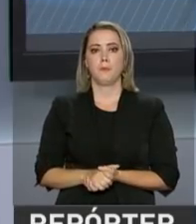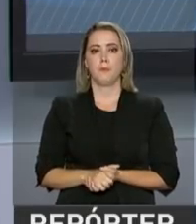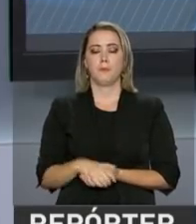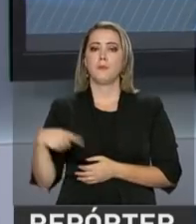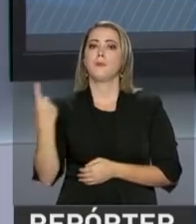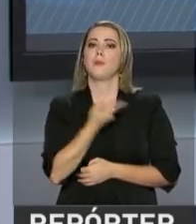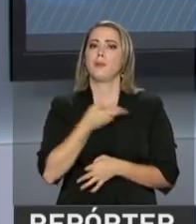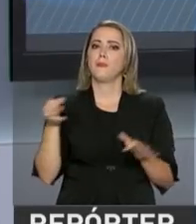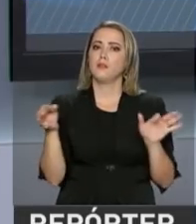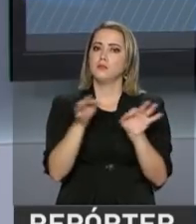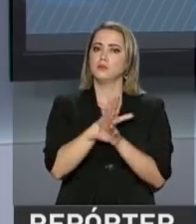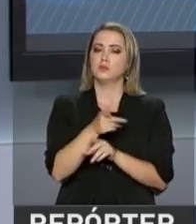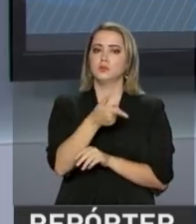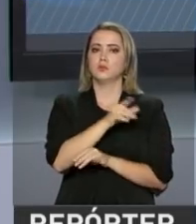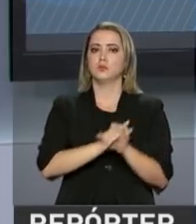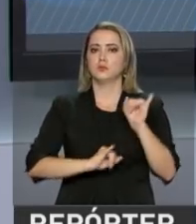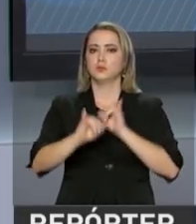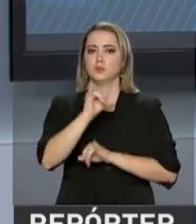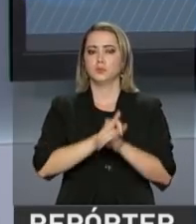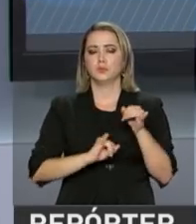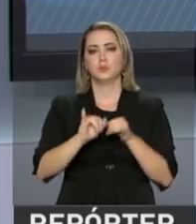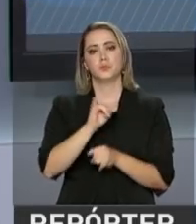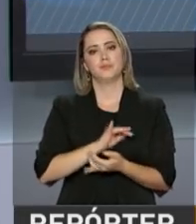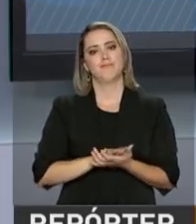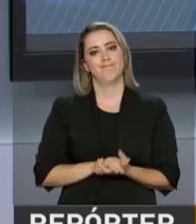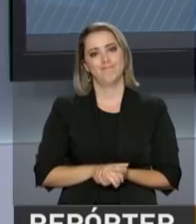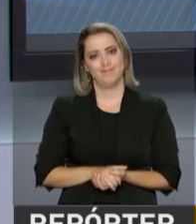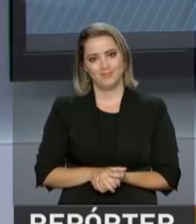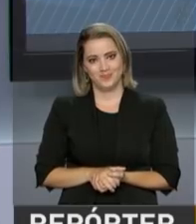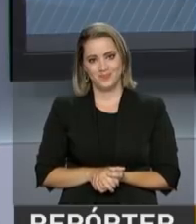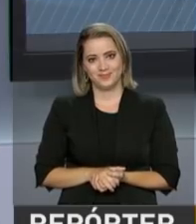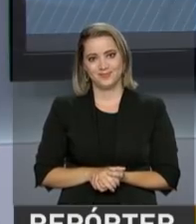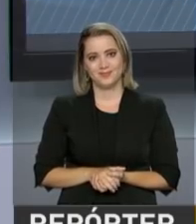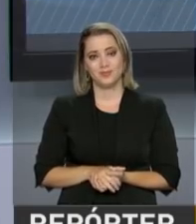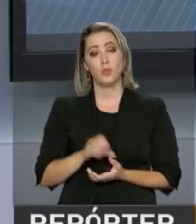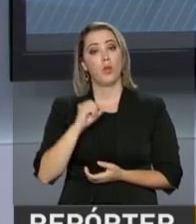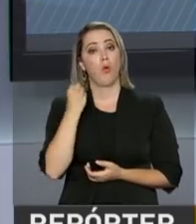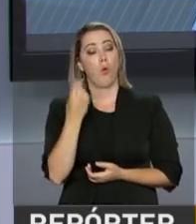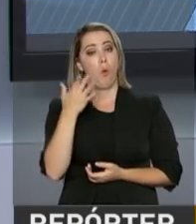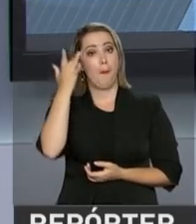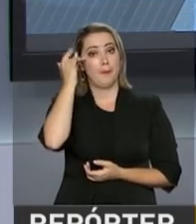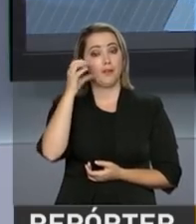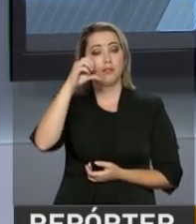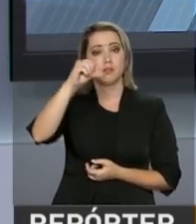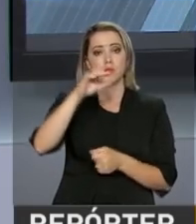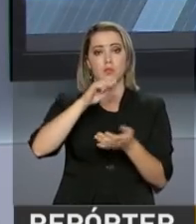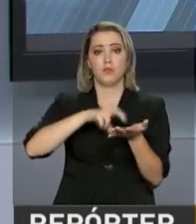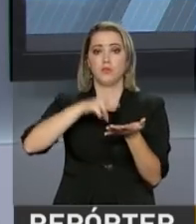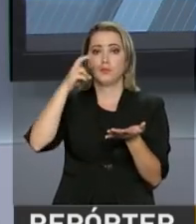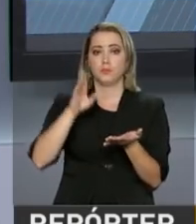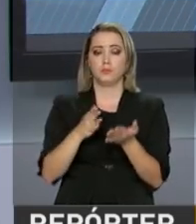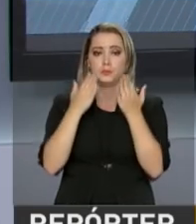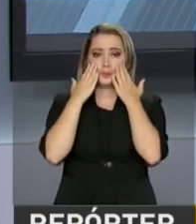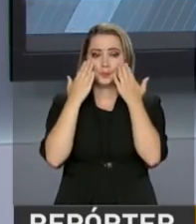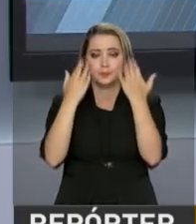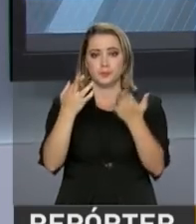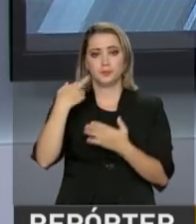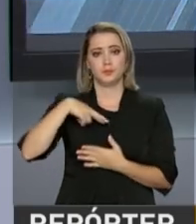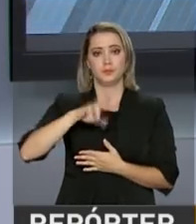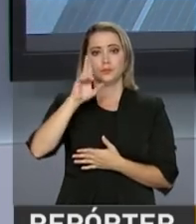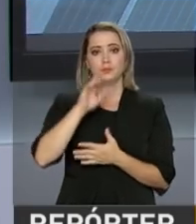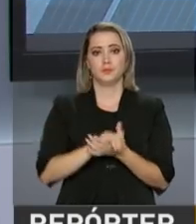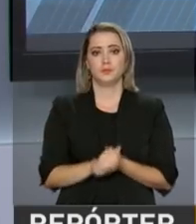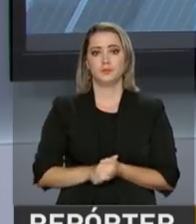Nós ficamos por aqui e podemos voltar a qualquer momento com mais informações ou amanhã às 9 da manhã na primeira edição do